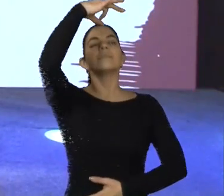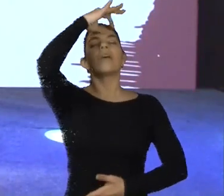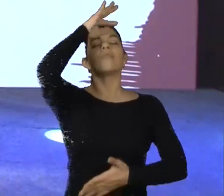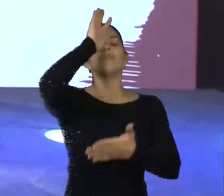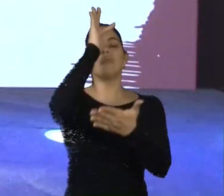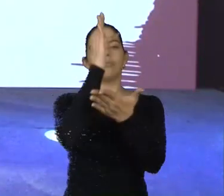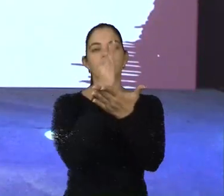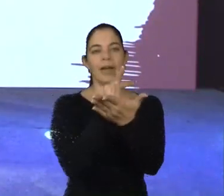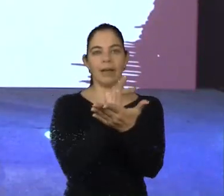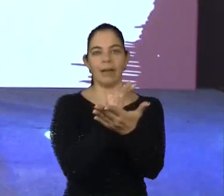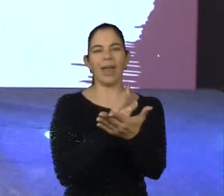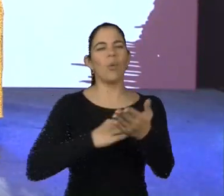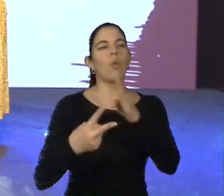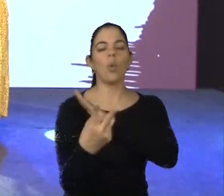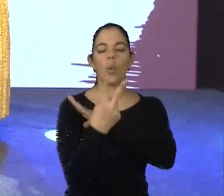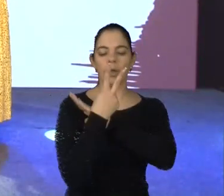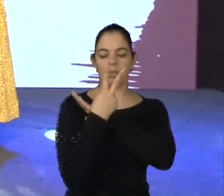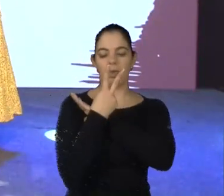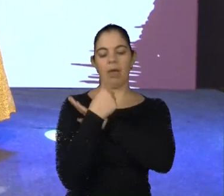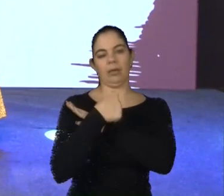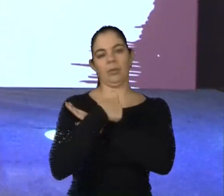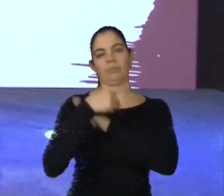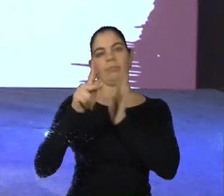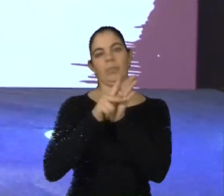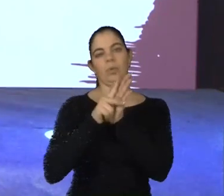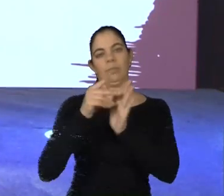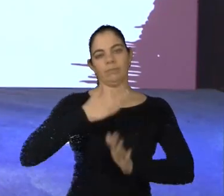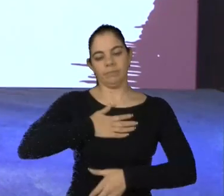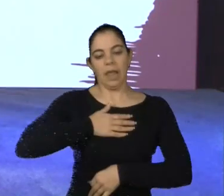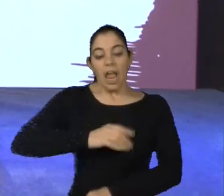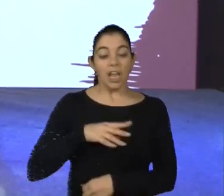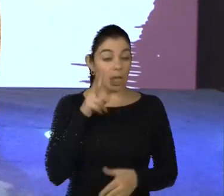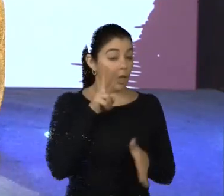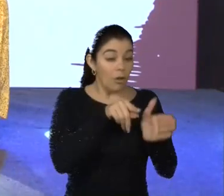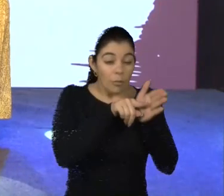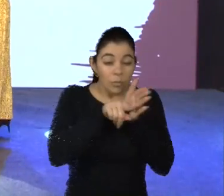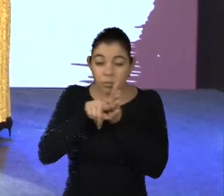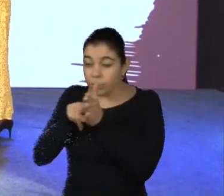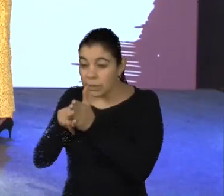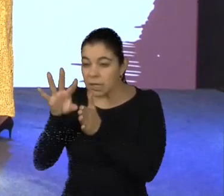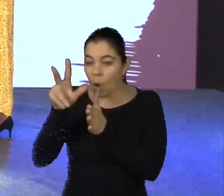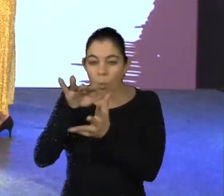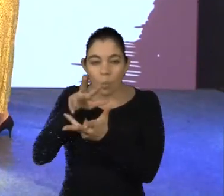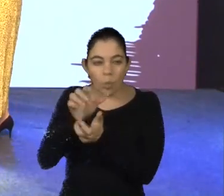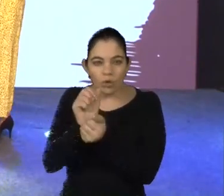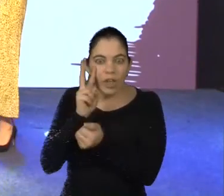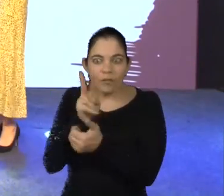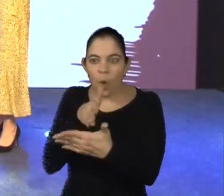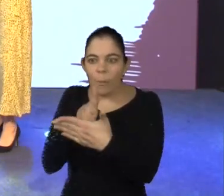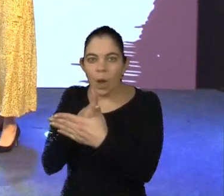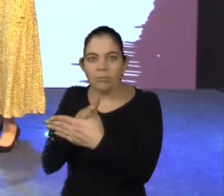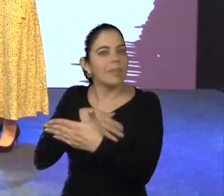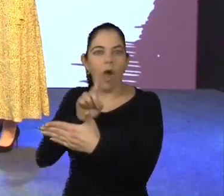o autocuidado, é preciso de autocuidado para a gente poder investigar o mundo e ultrapassar nossos limites. O